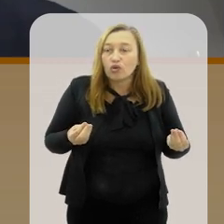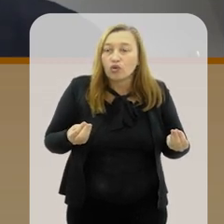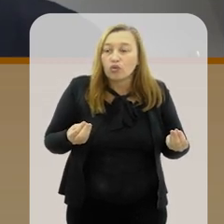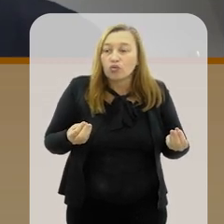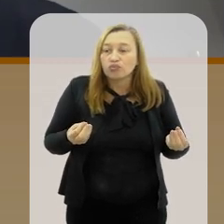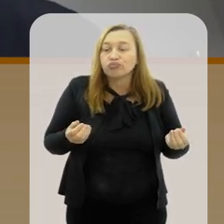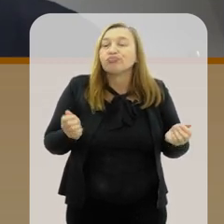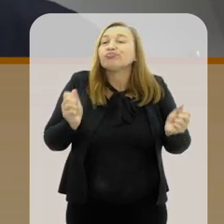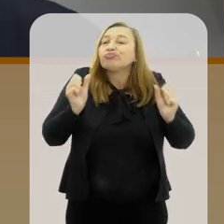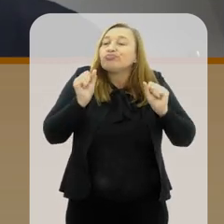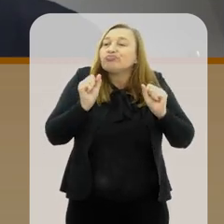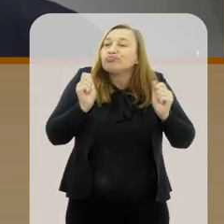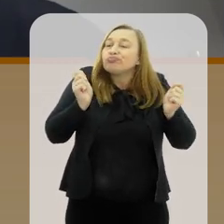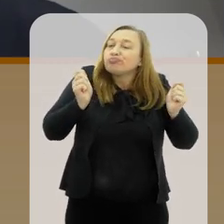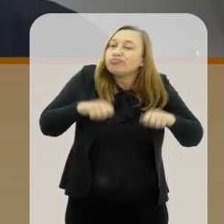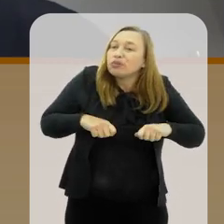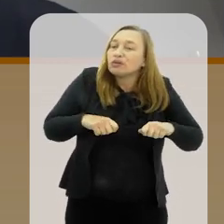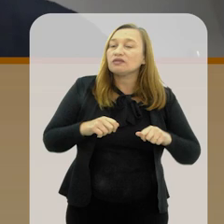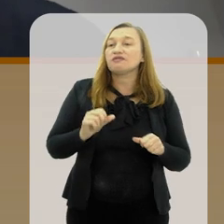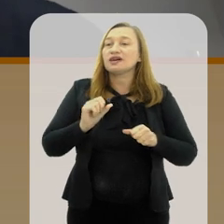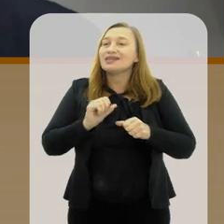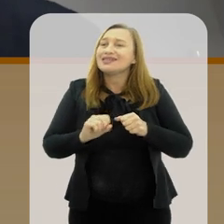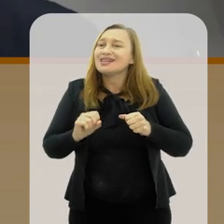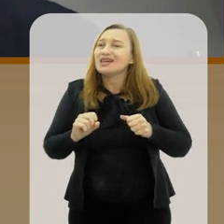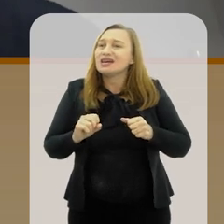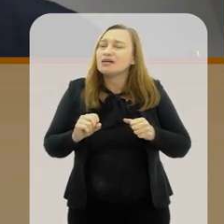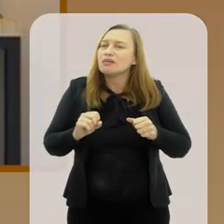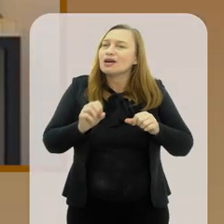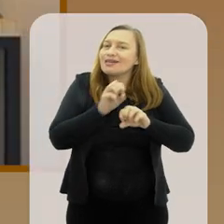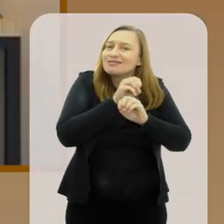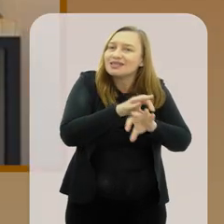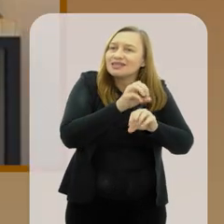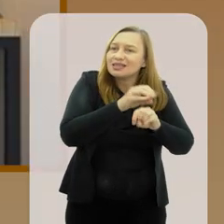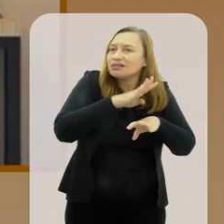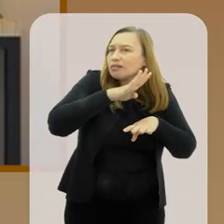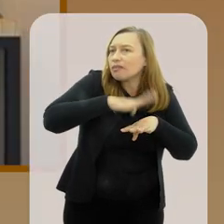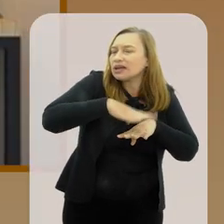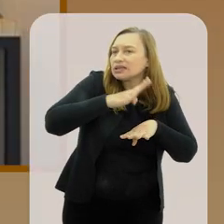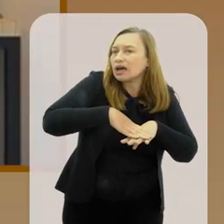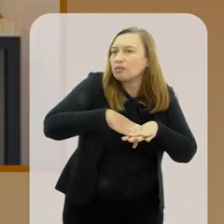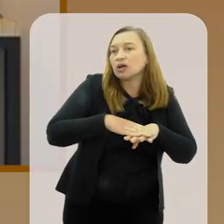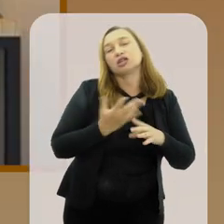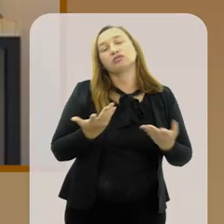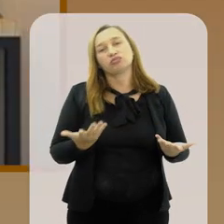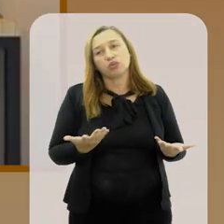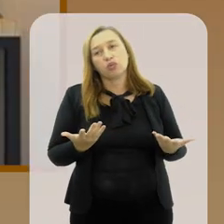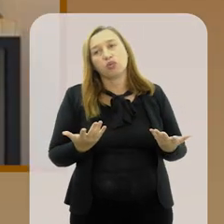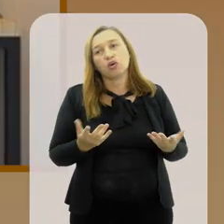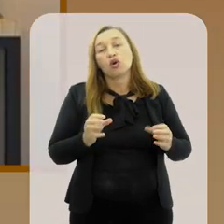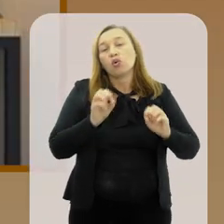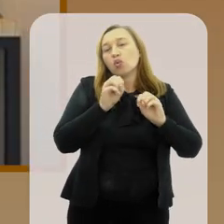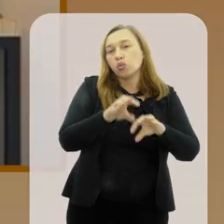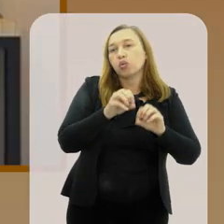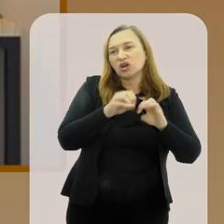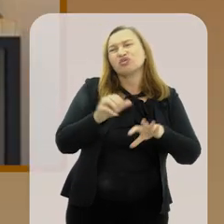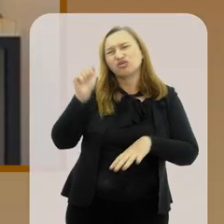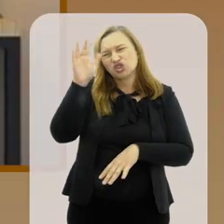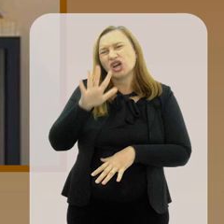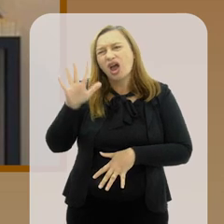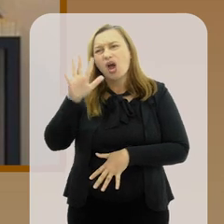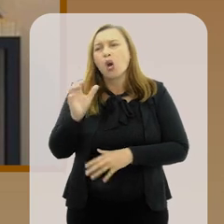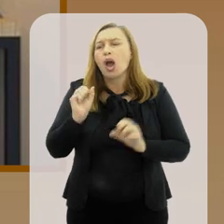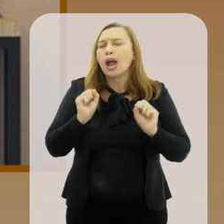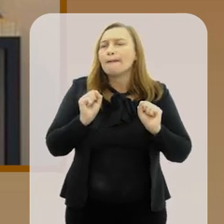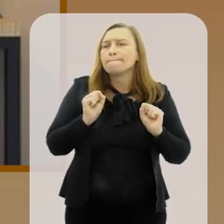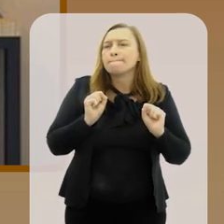O que poderia ser feito, na sua opinião, pra que esse ensino da matemática e a educação de uma maneira